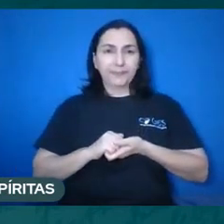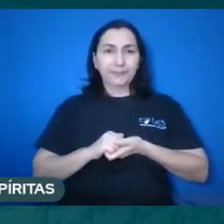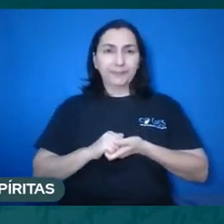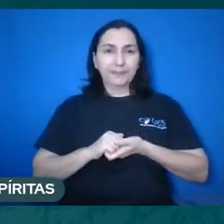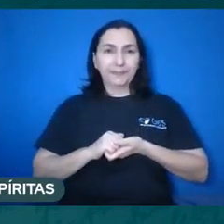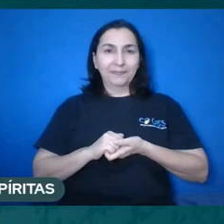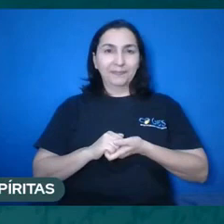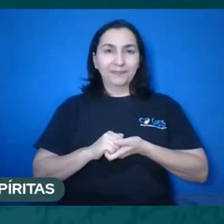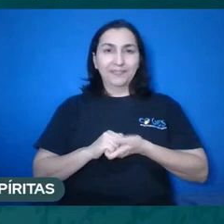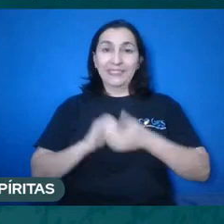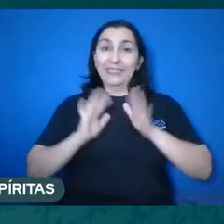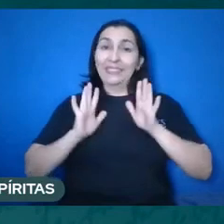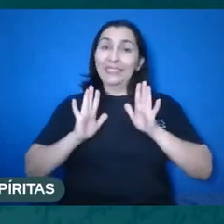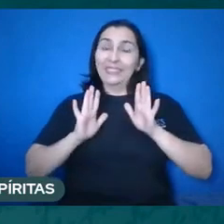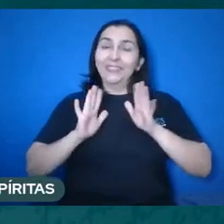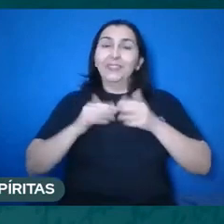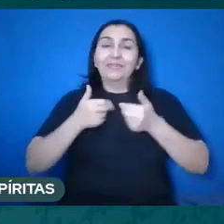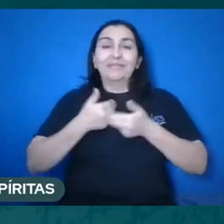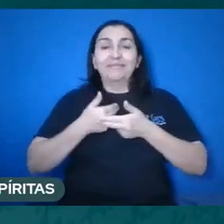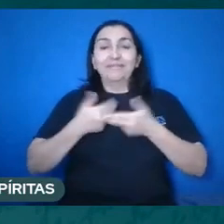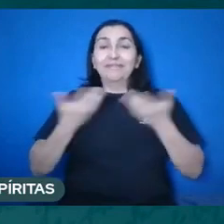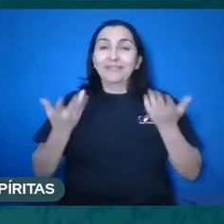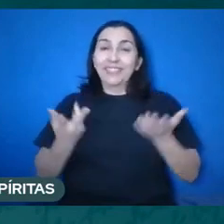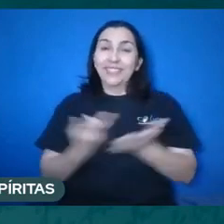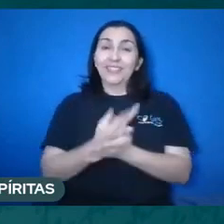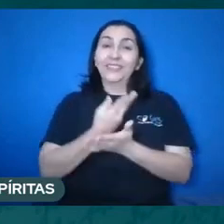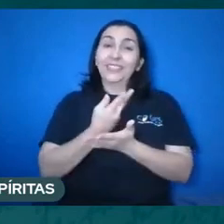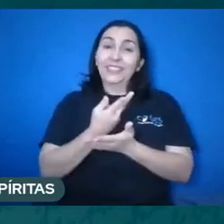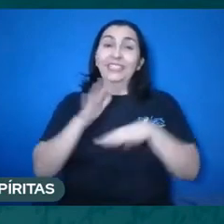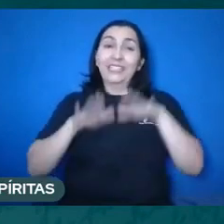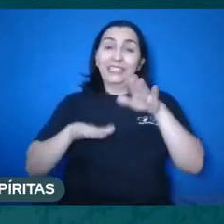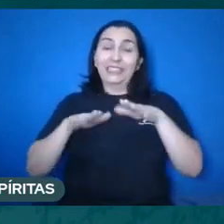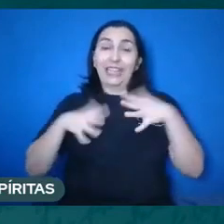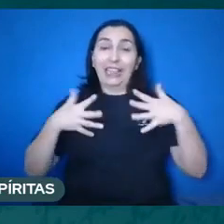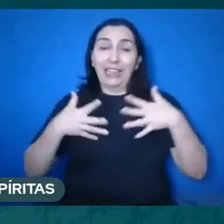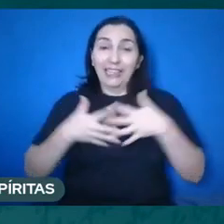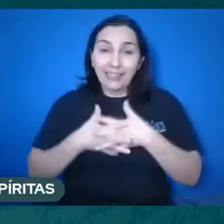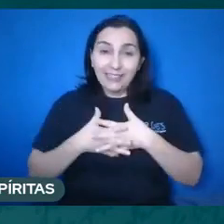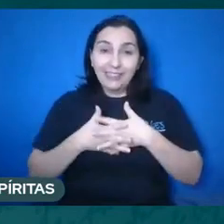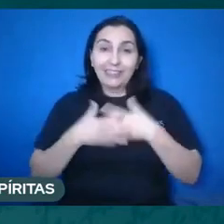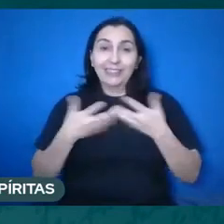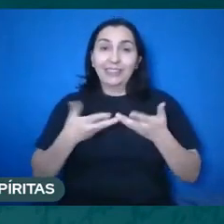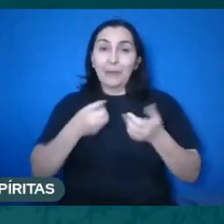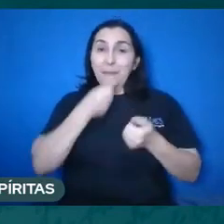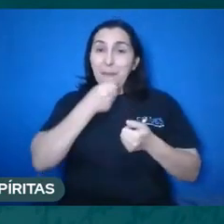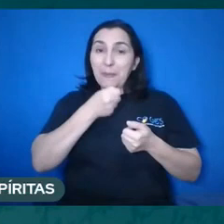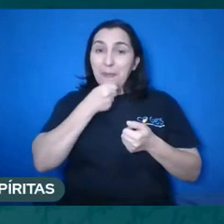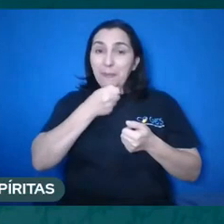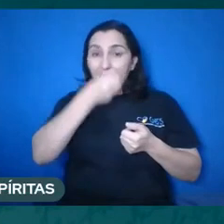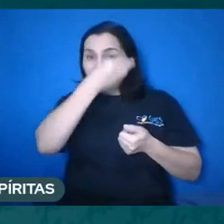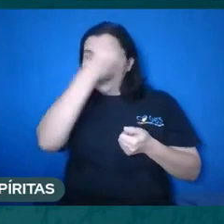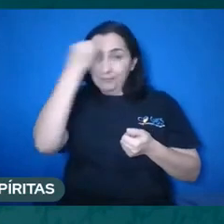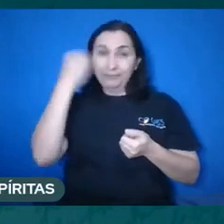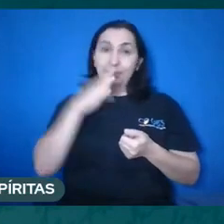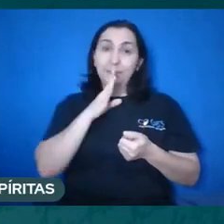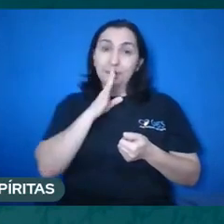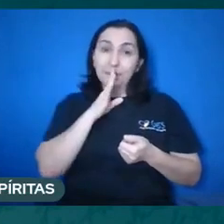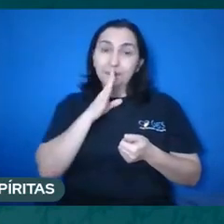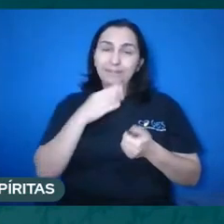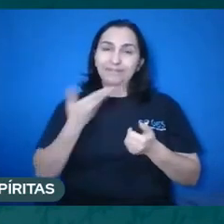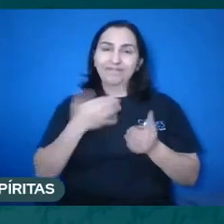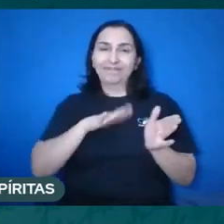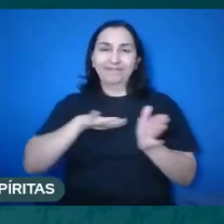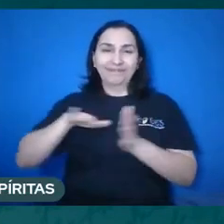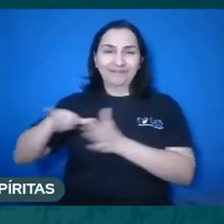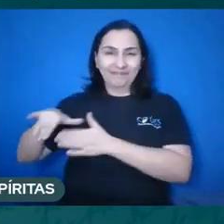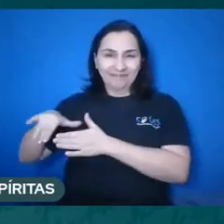Coisas da internet, né? Agora, gente tem que se ligar no microfone também, né? Mas, então,